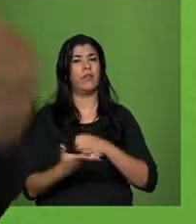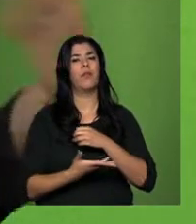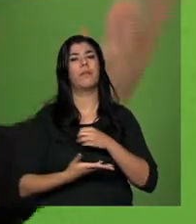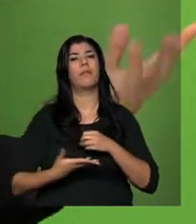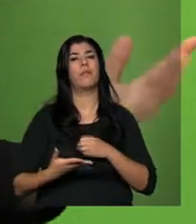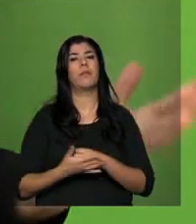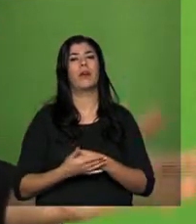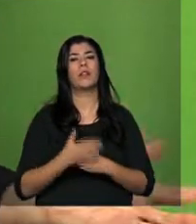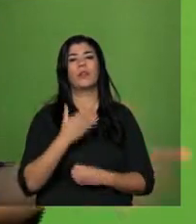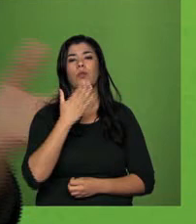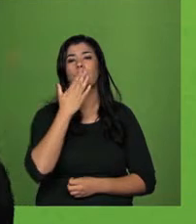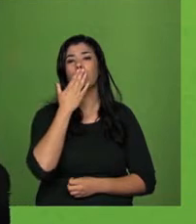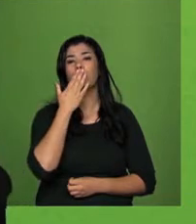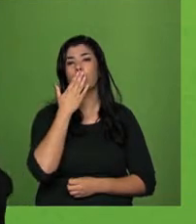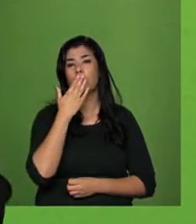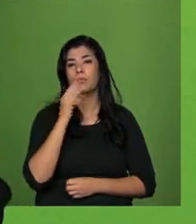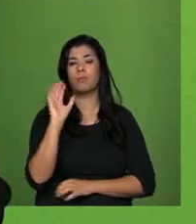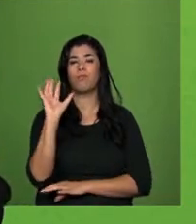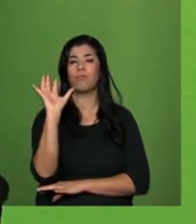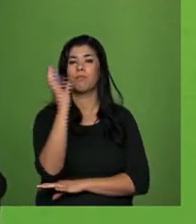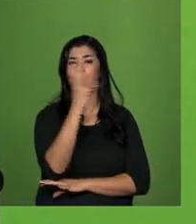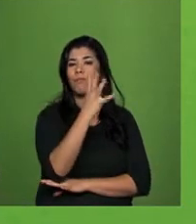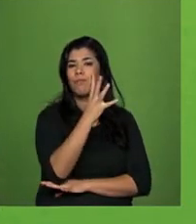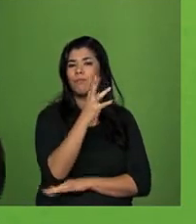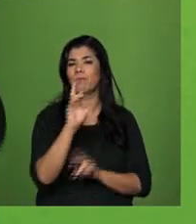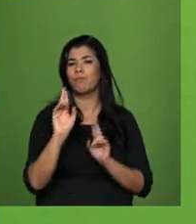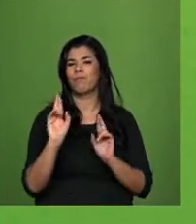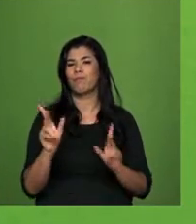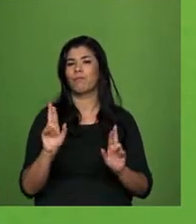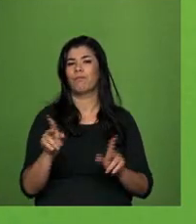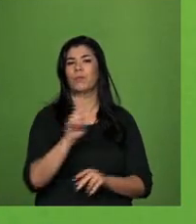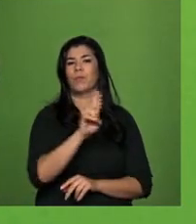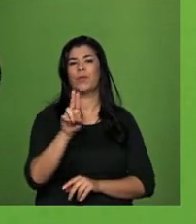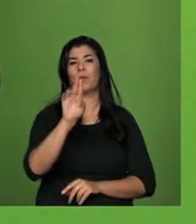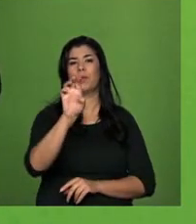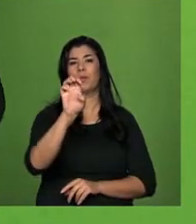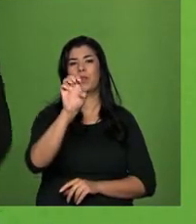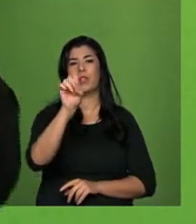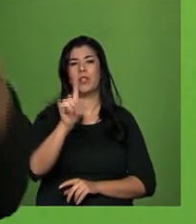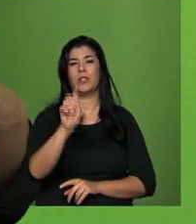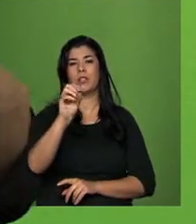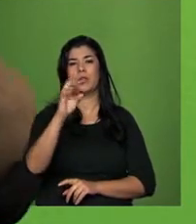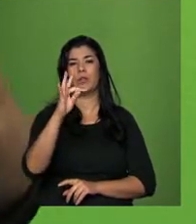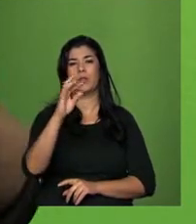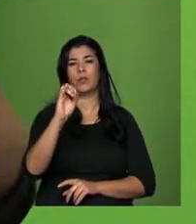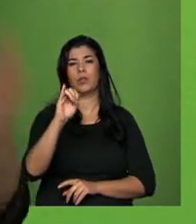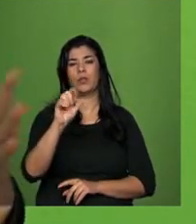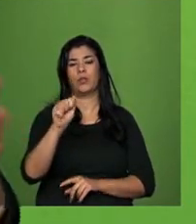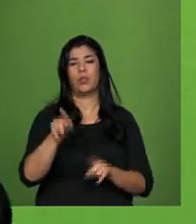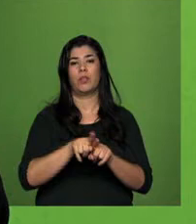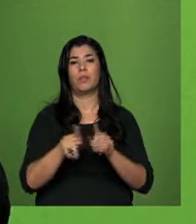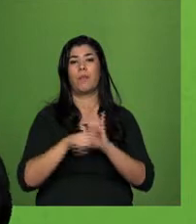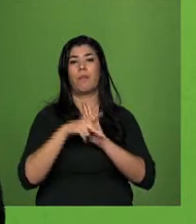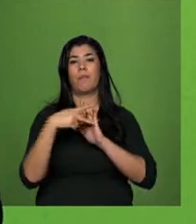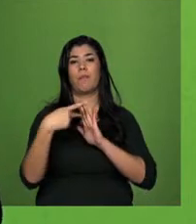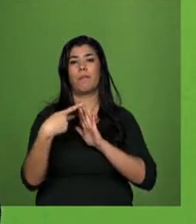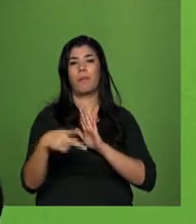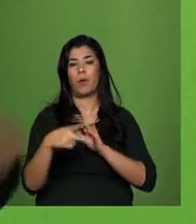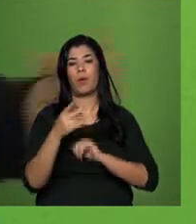espécies exóticas, mas nas espécies nativas. A biodiversidade brasileira passa a ser parte